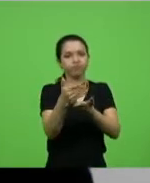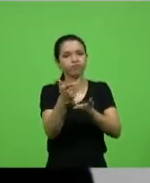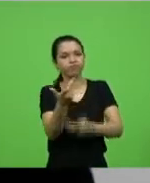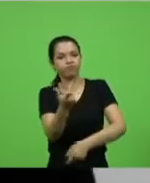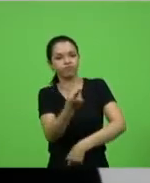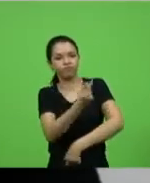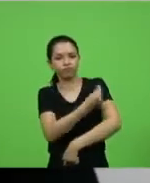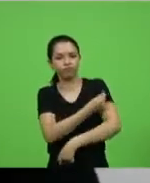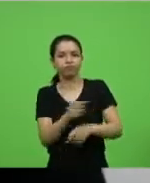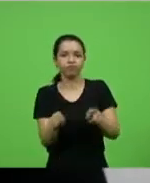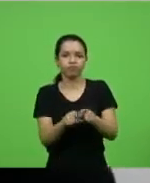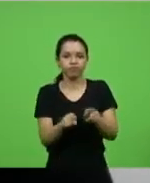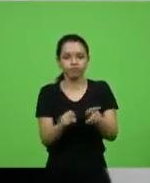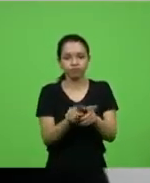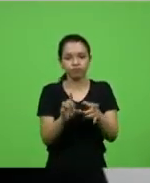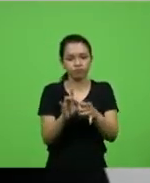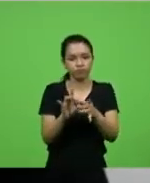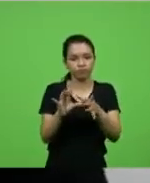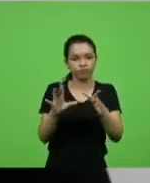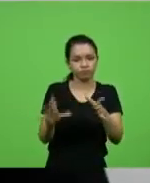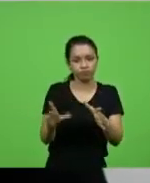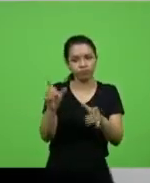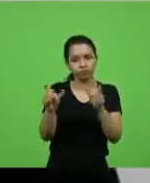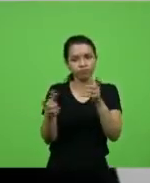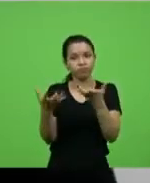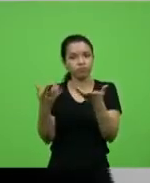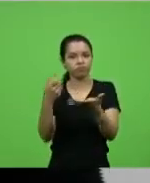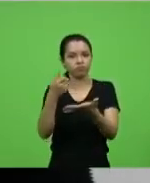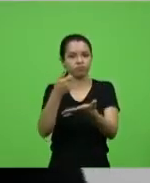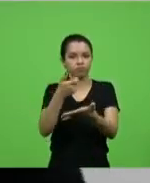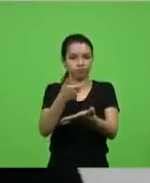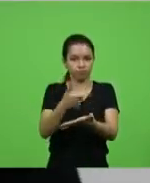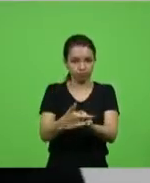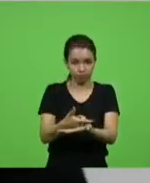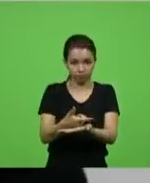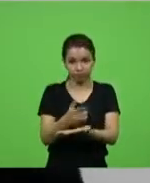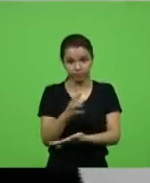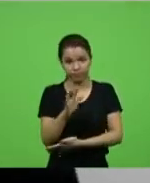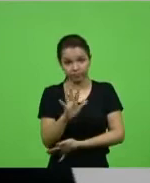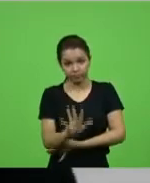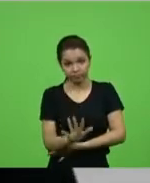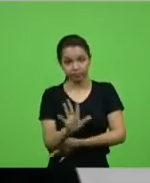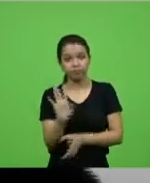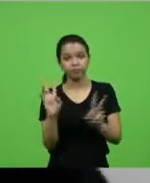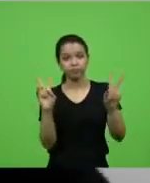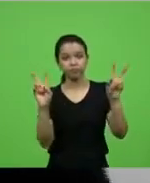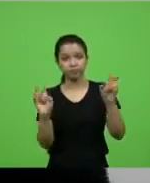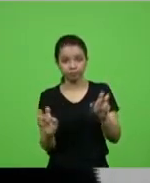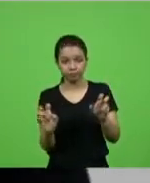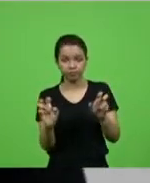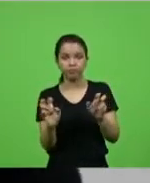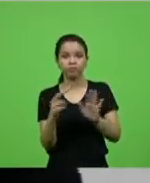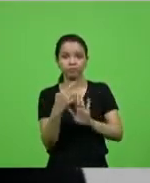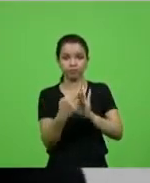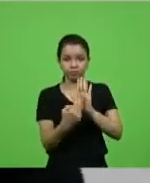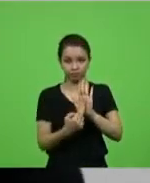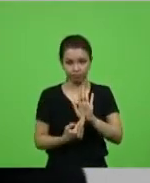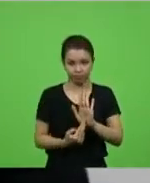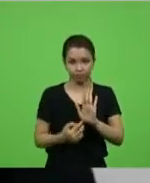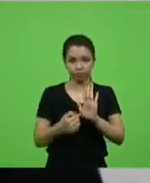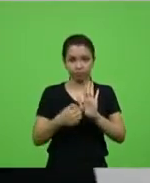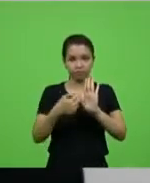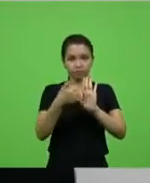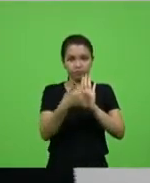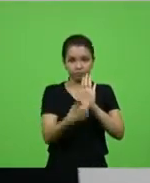inclusive, isso para quem queira adquirir. Apenas realmente nessa questão da redação, para que possa ficar mais ampla,